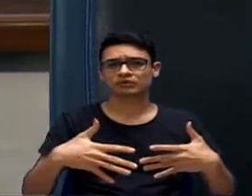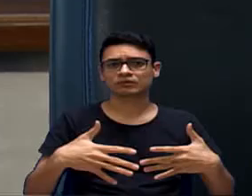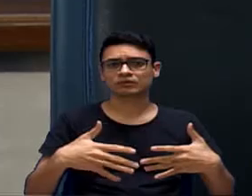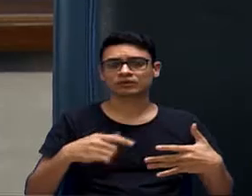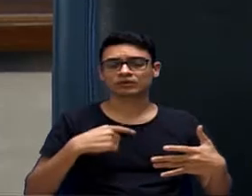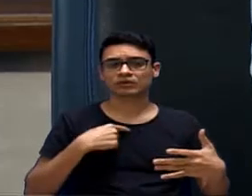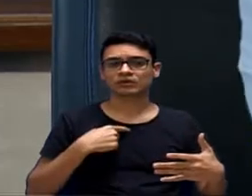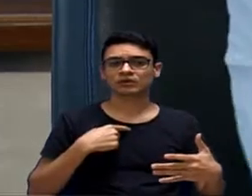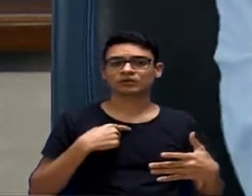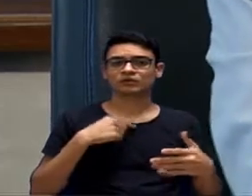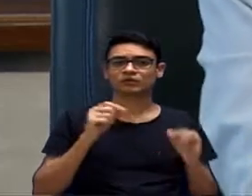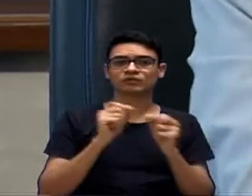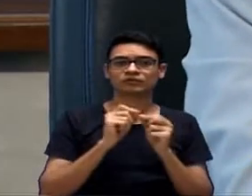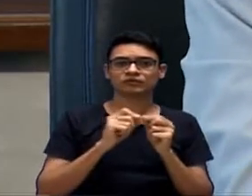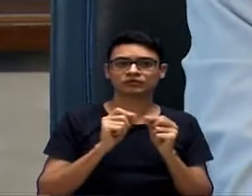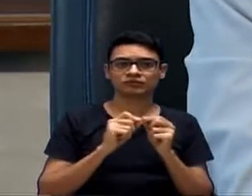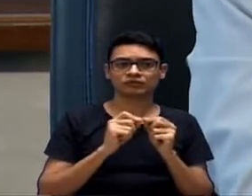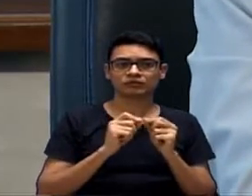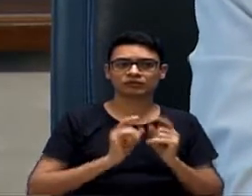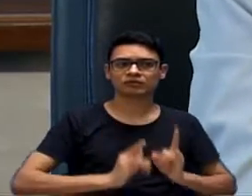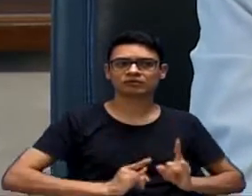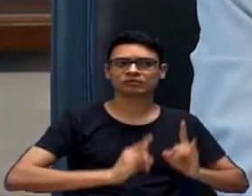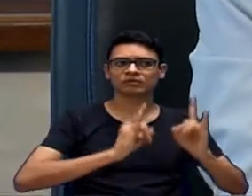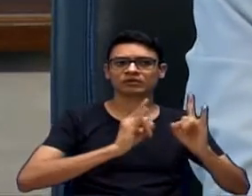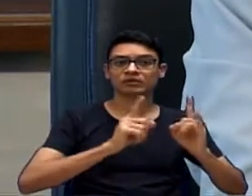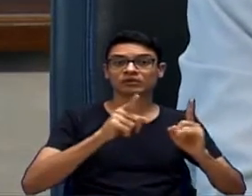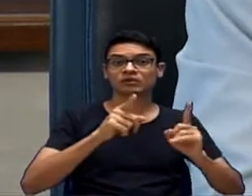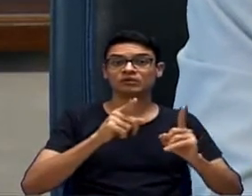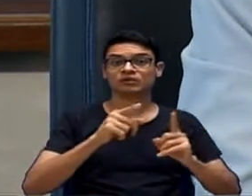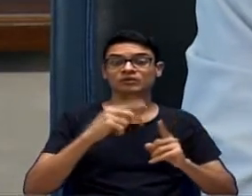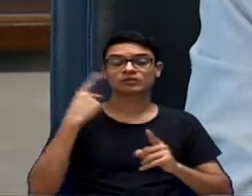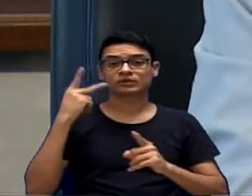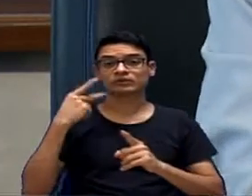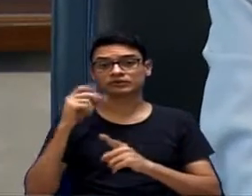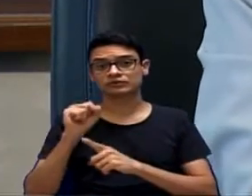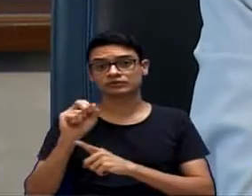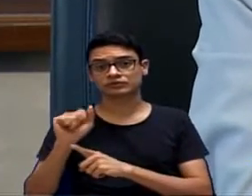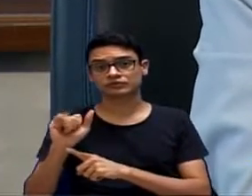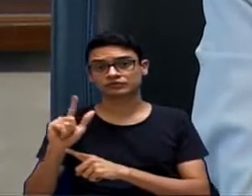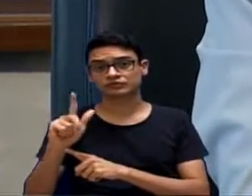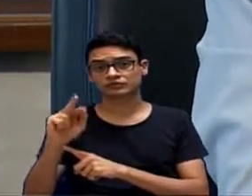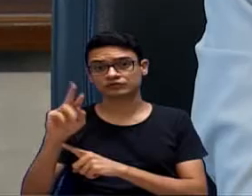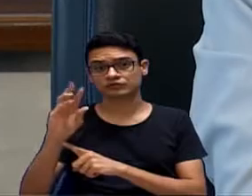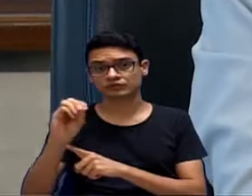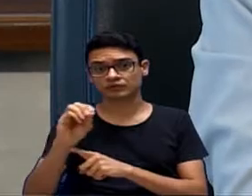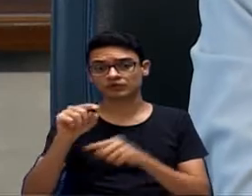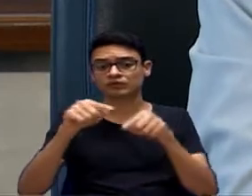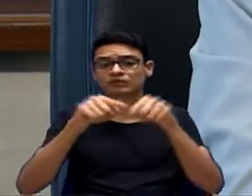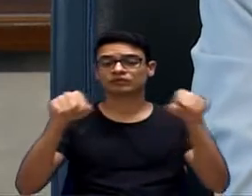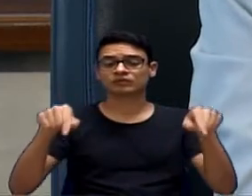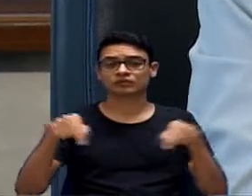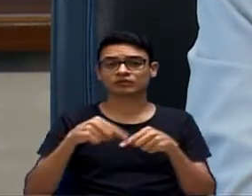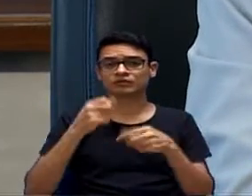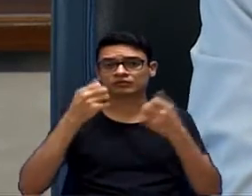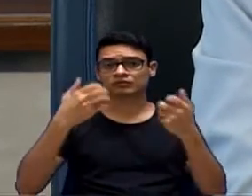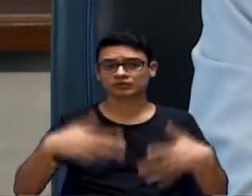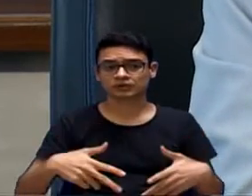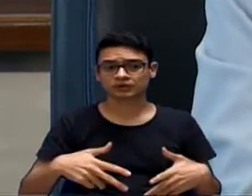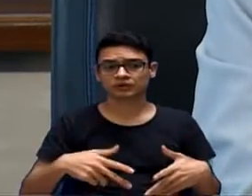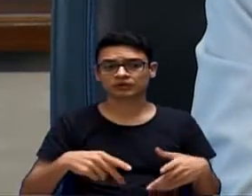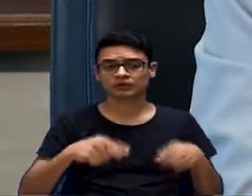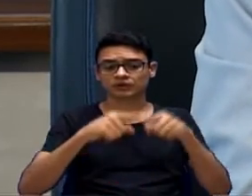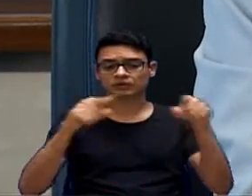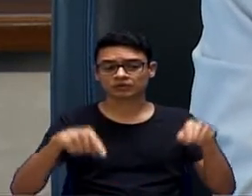o empreendimento, o vereador Silvano começou com a questão do loteamento, nós estamos em loteamento, tem que ter uma lei específica para esses outros empreendimentos